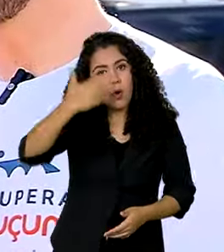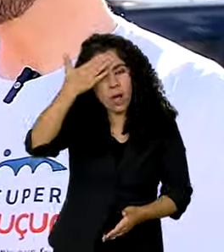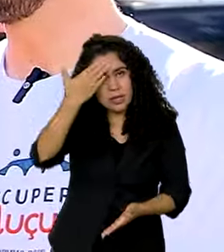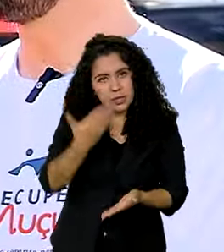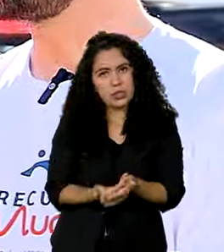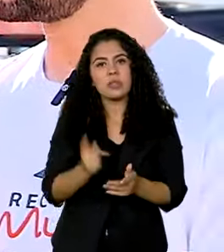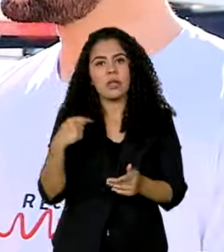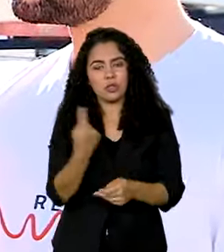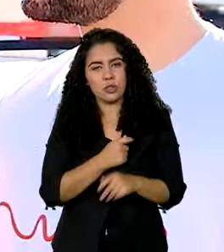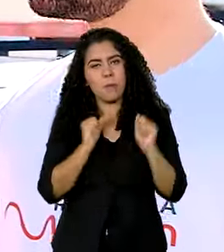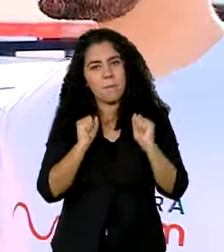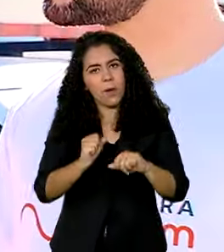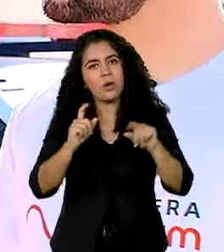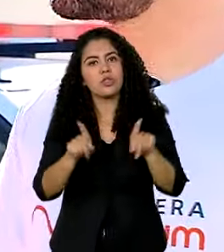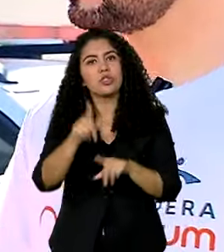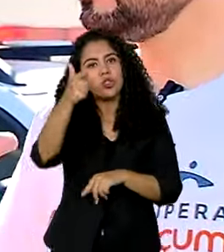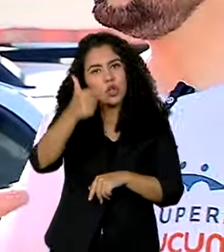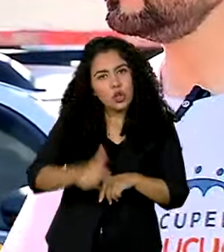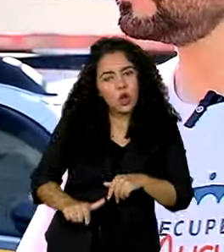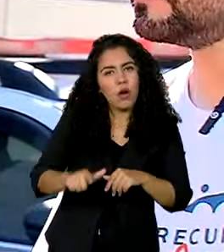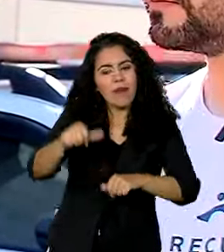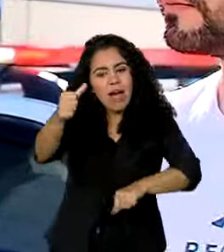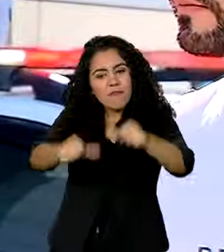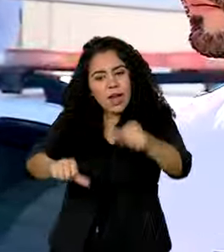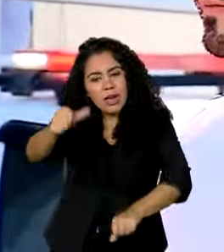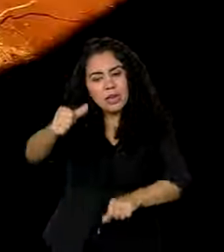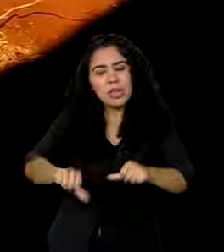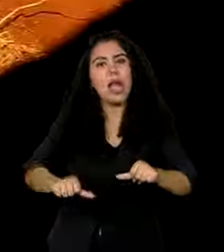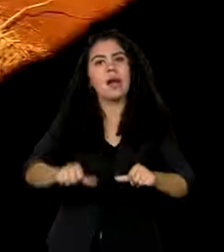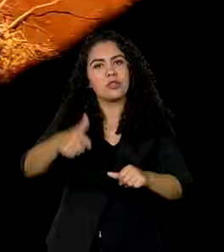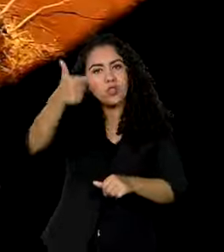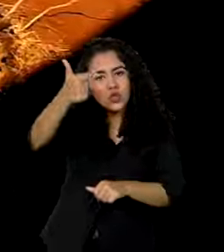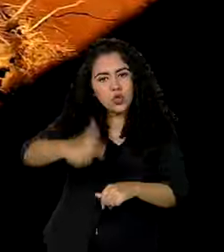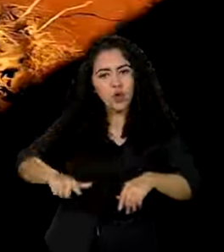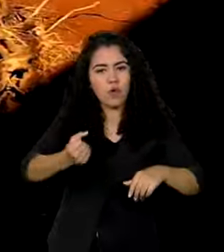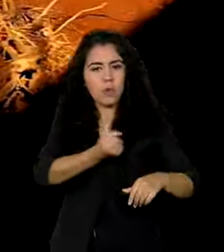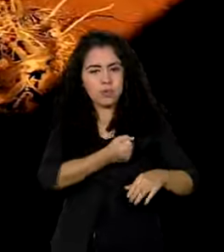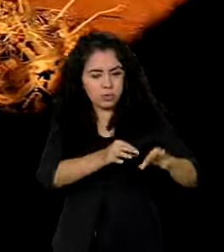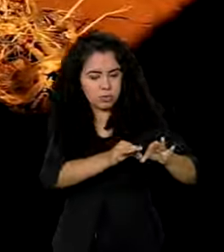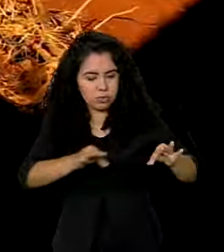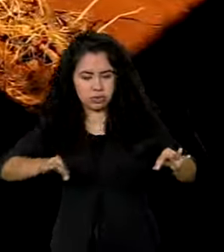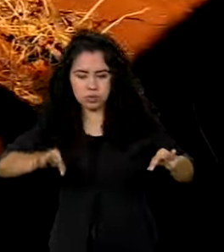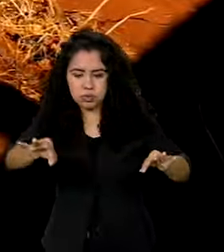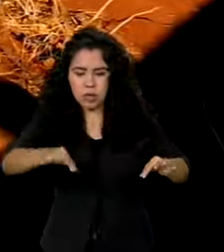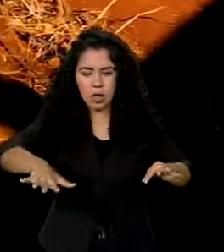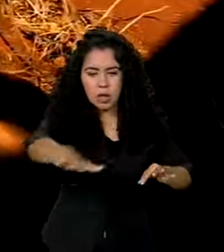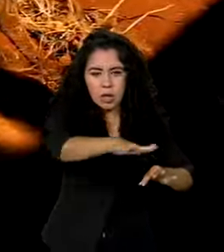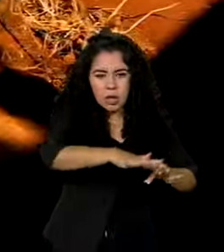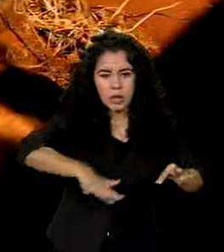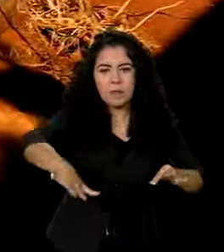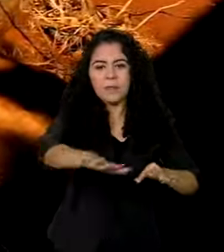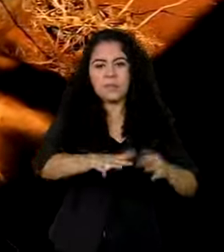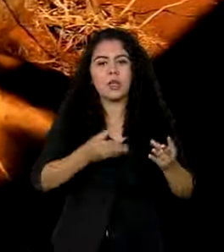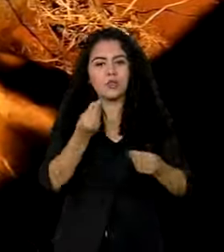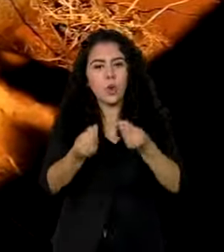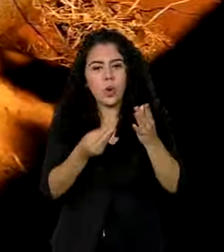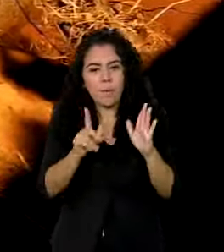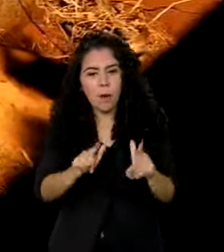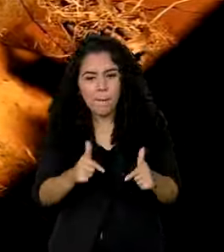reavaliar os custos do metro quadrado e incluir um recurso para ajudar o prefeito a fazer a infraestrutura e executar